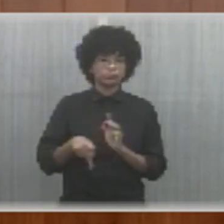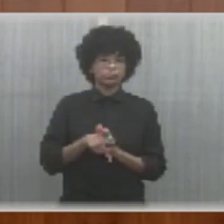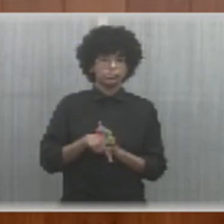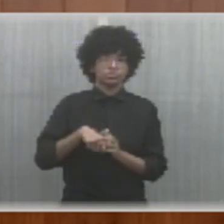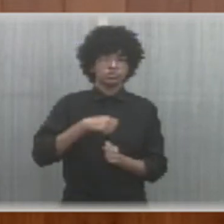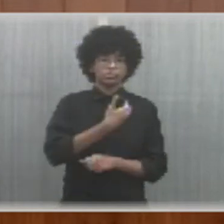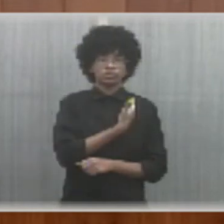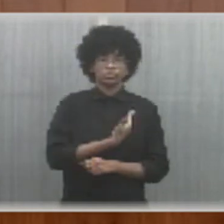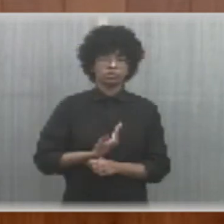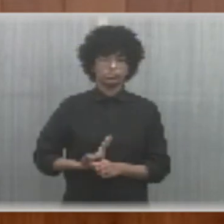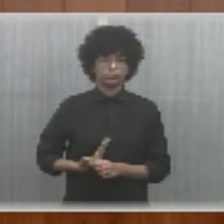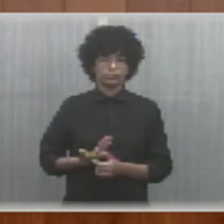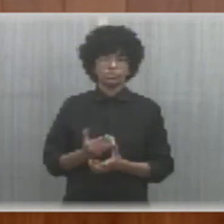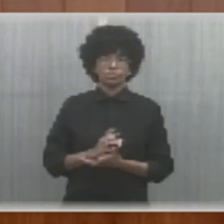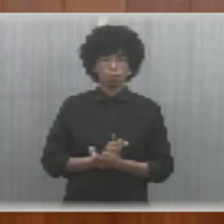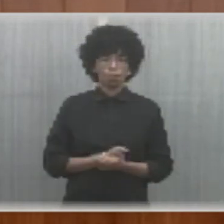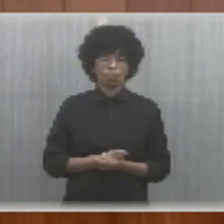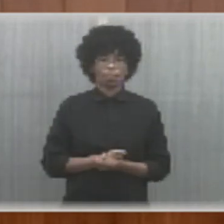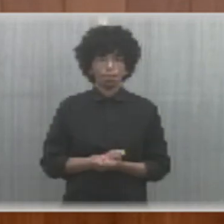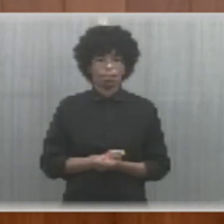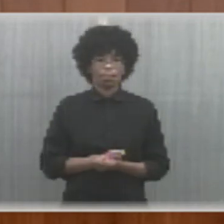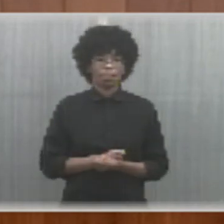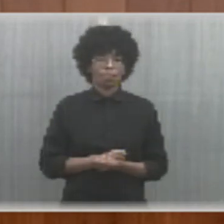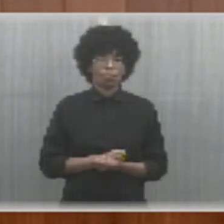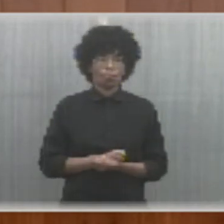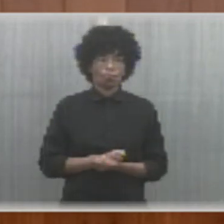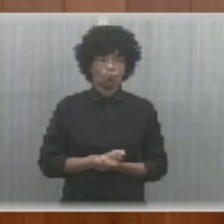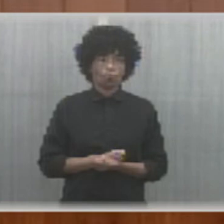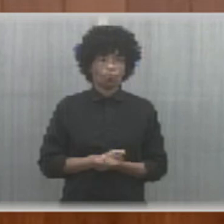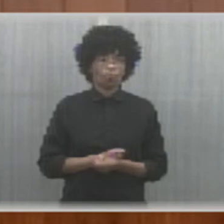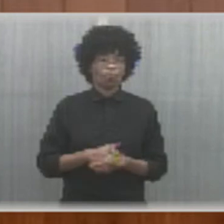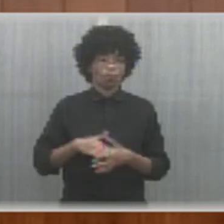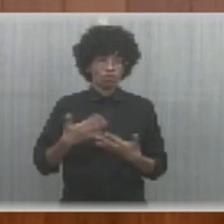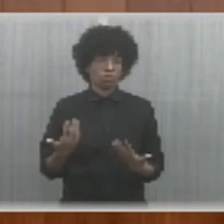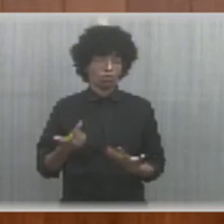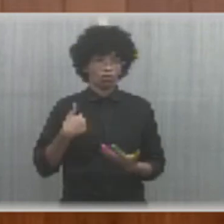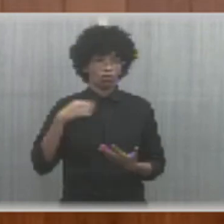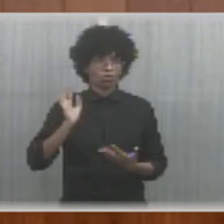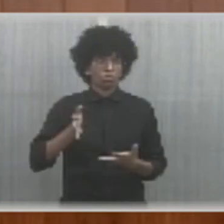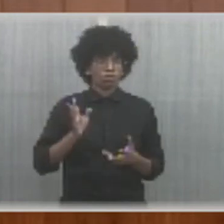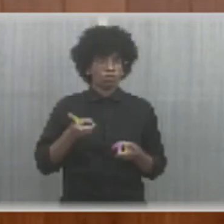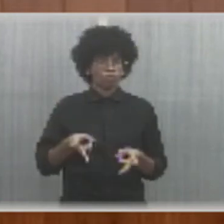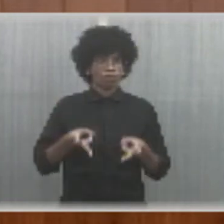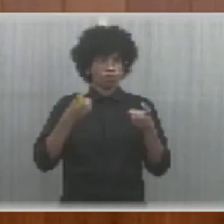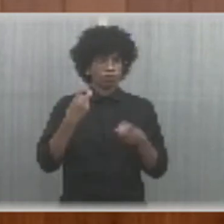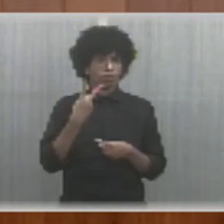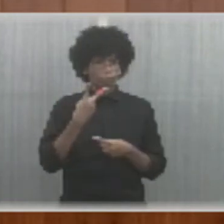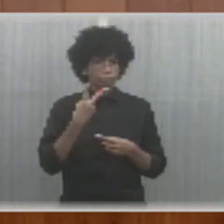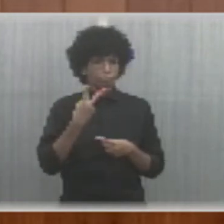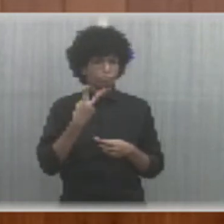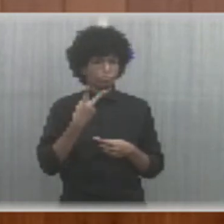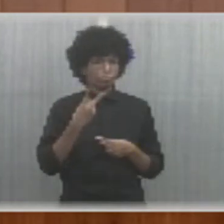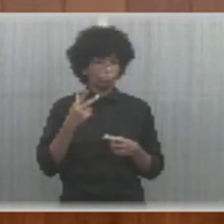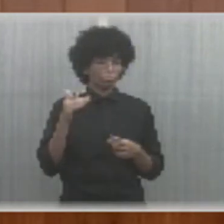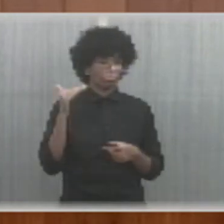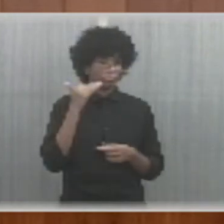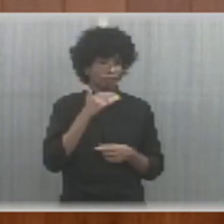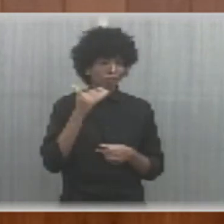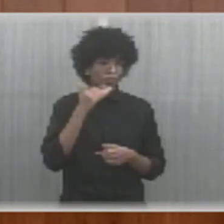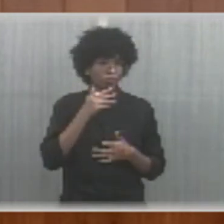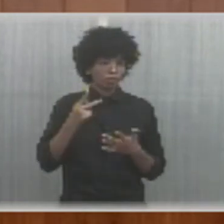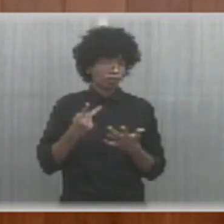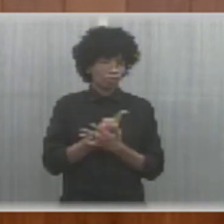Então, assim, eu já notei duas falhas na entrevista do governador. Primeiro,